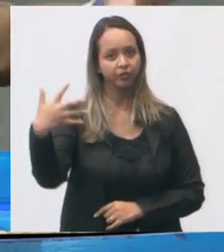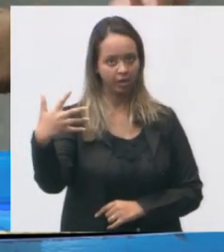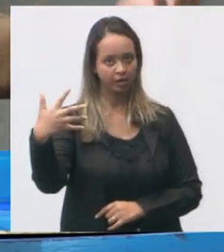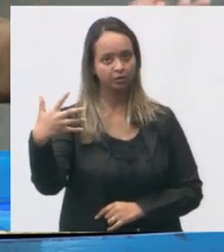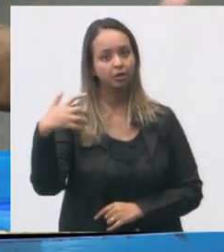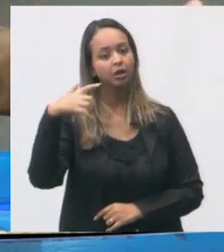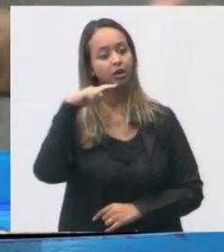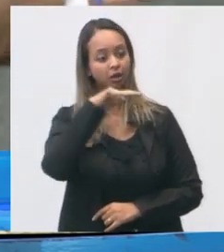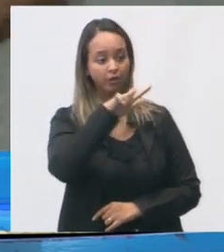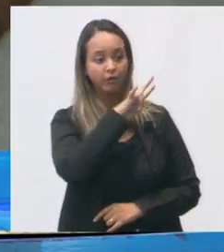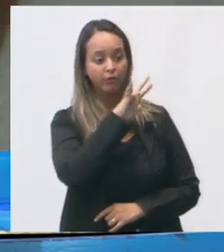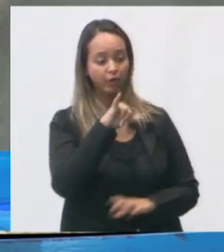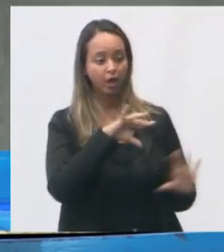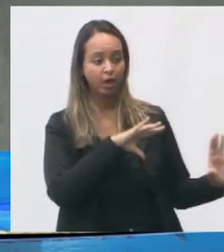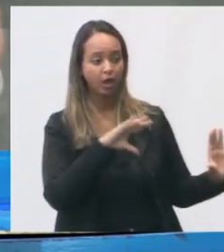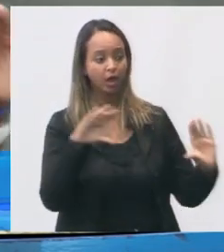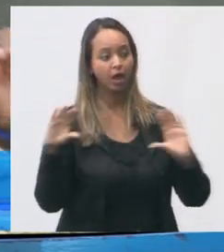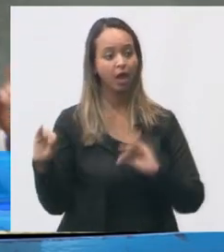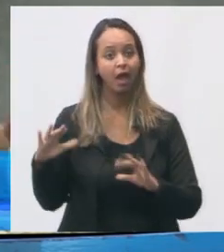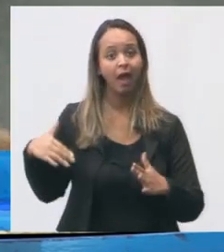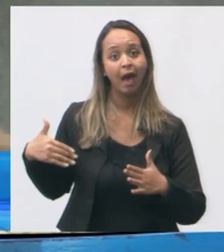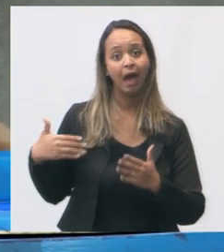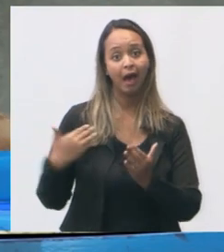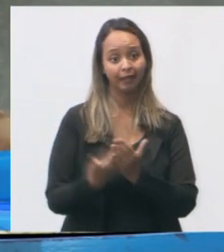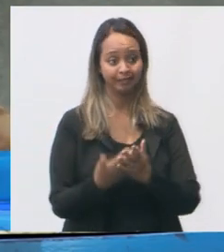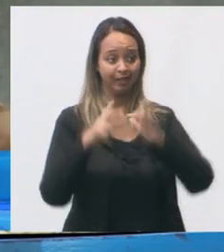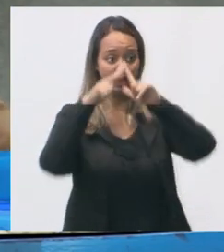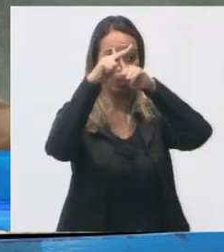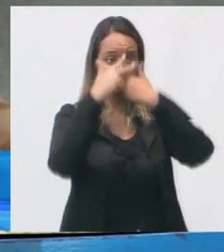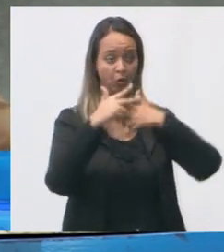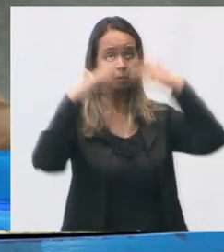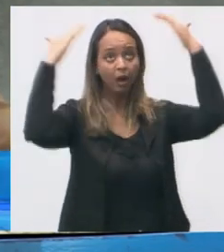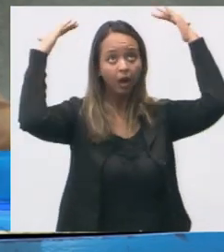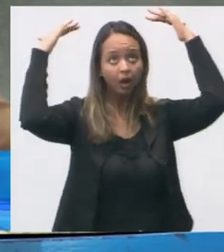a transferência até reformar o teto da escola.